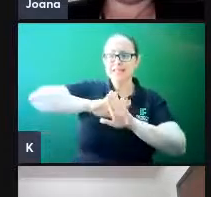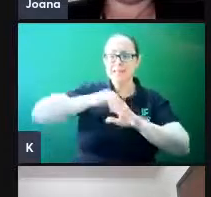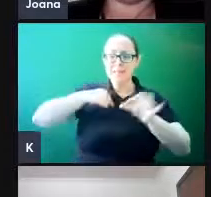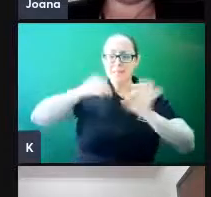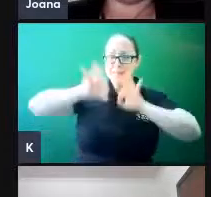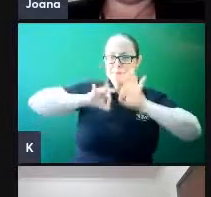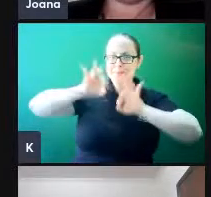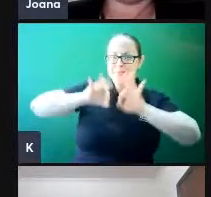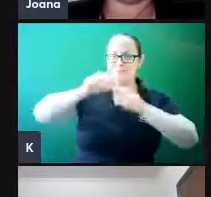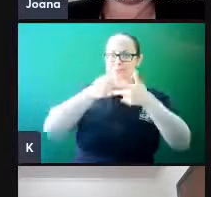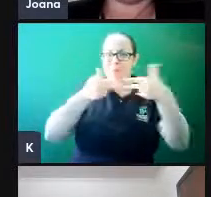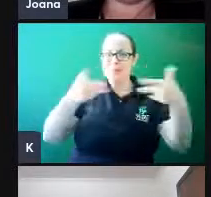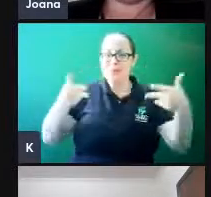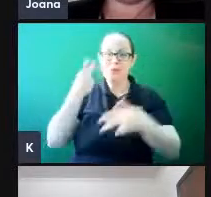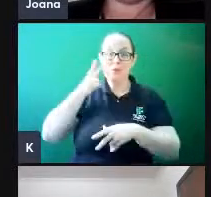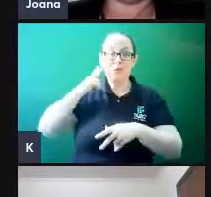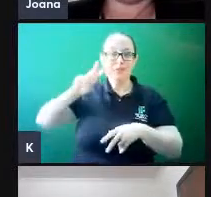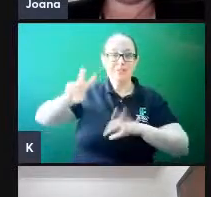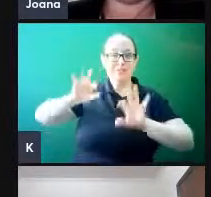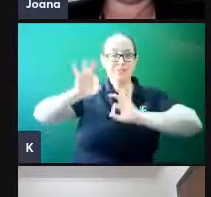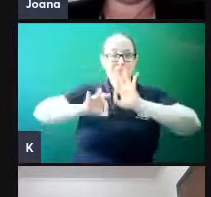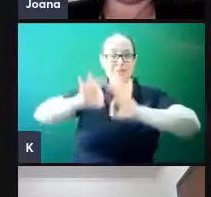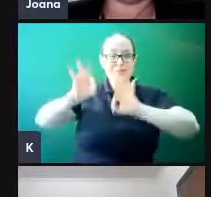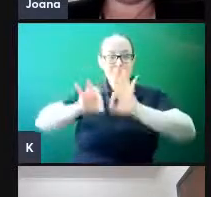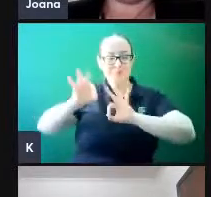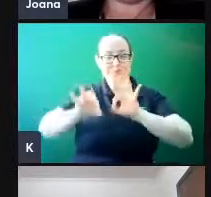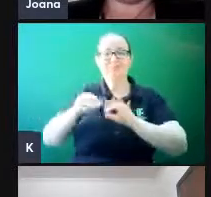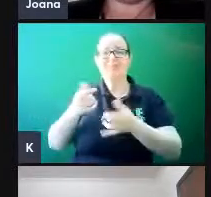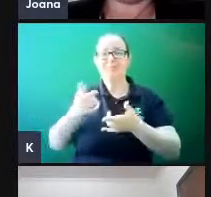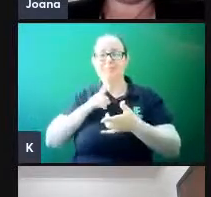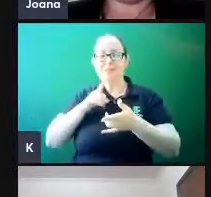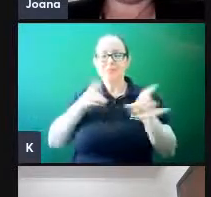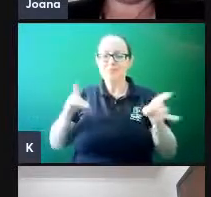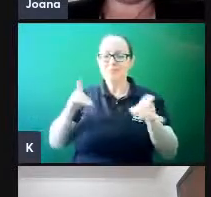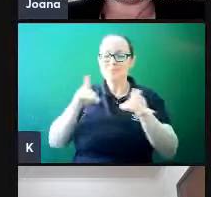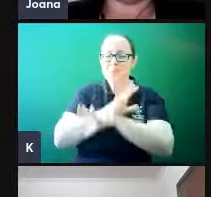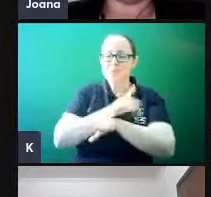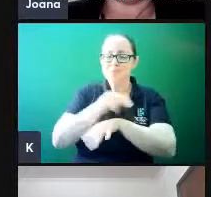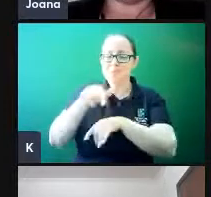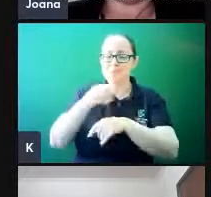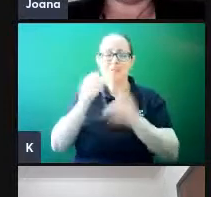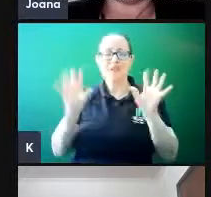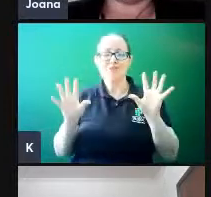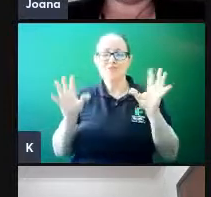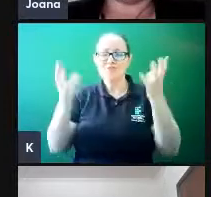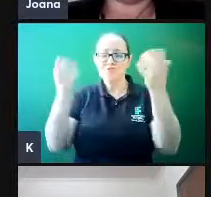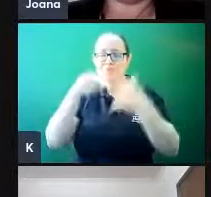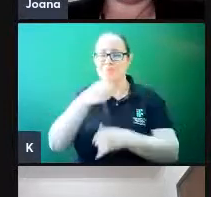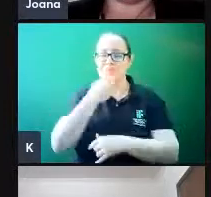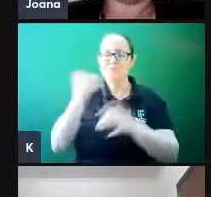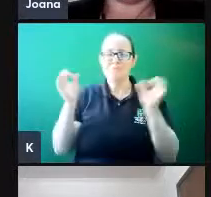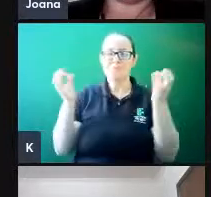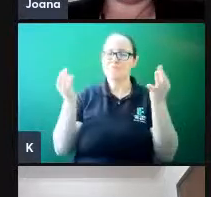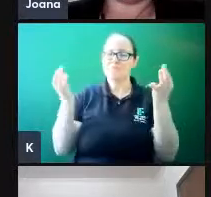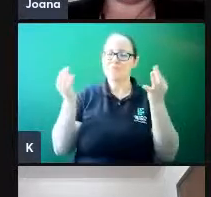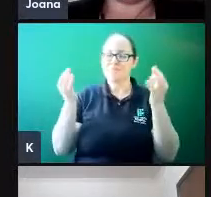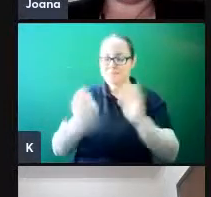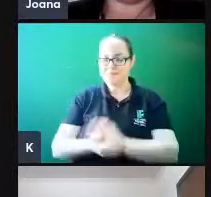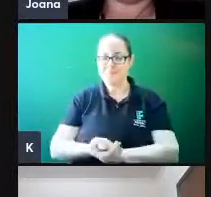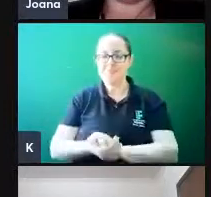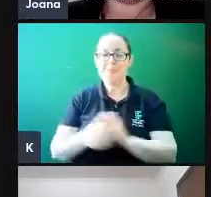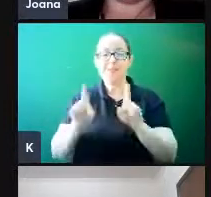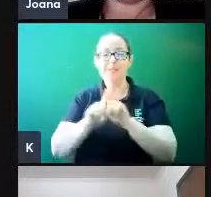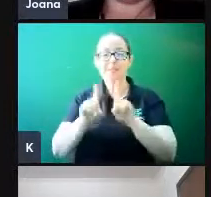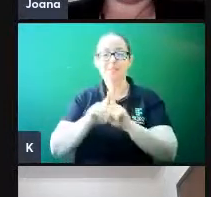durante esses dois dias, deixando tudo prontinho aí para um excelente evento. Aproveitando aqui também a